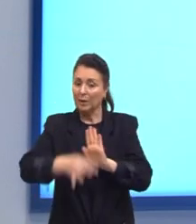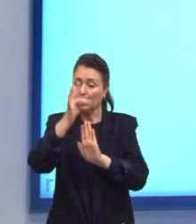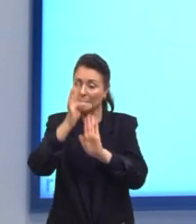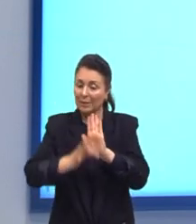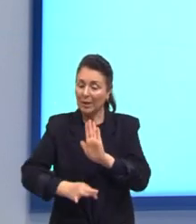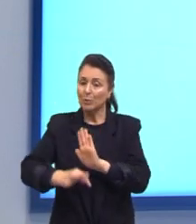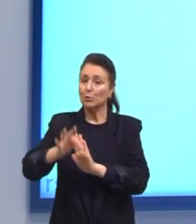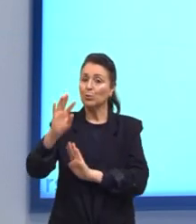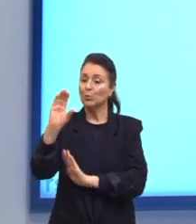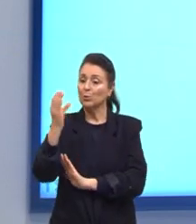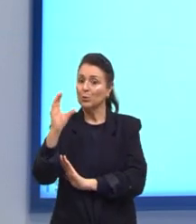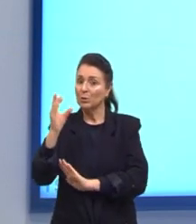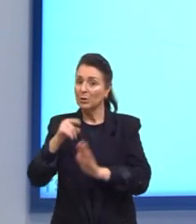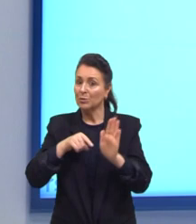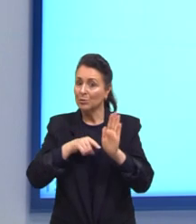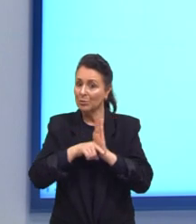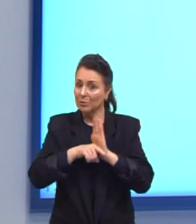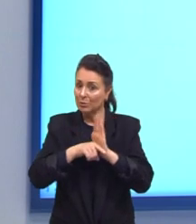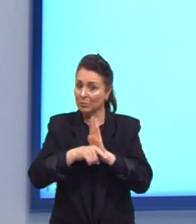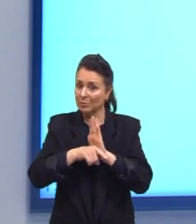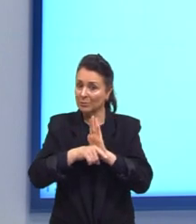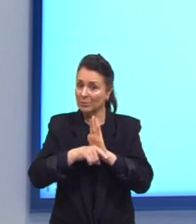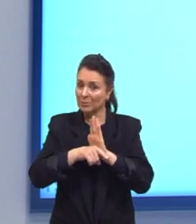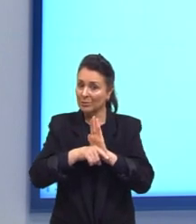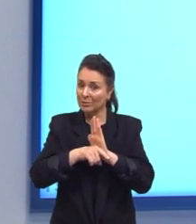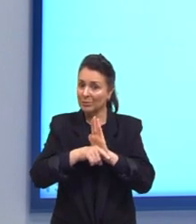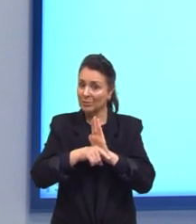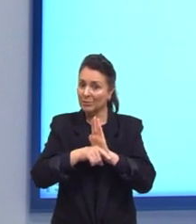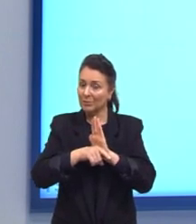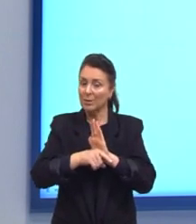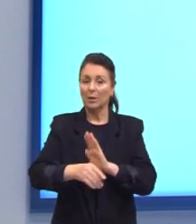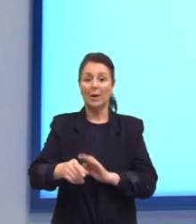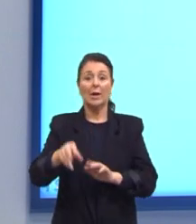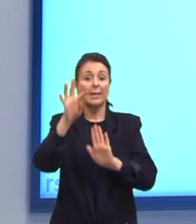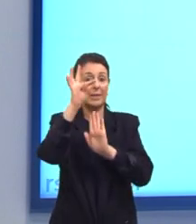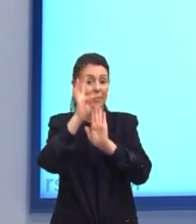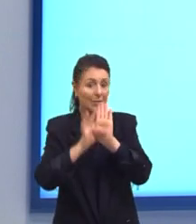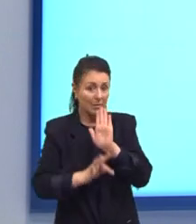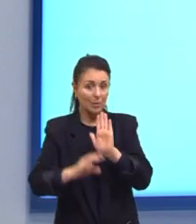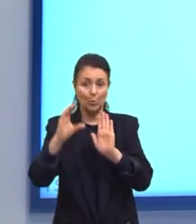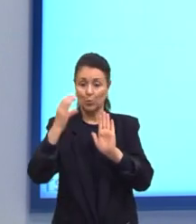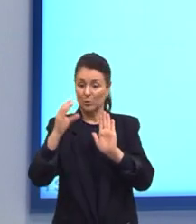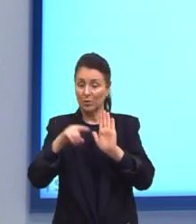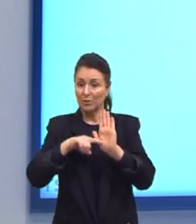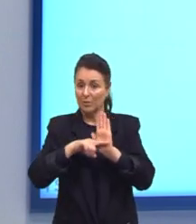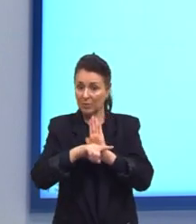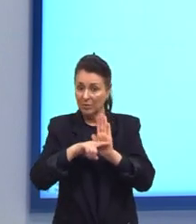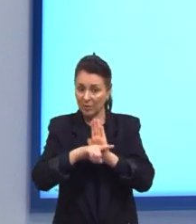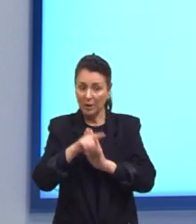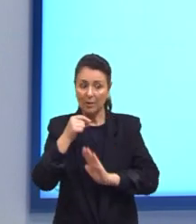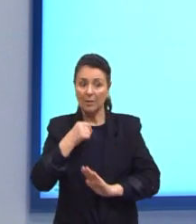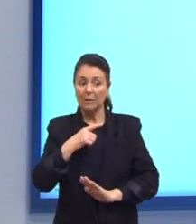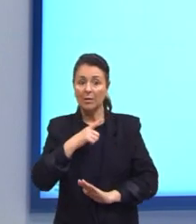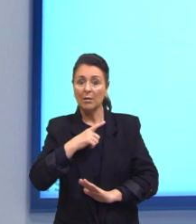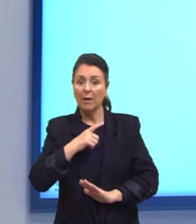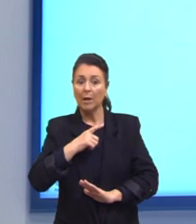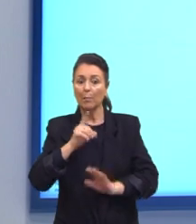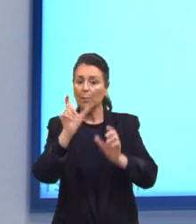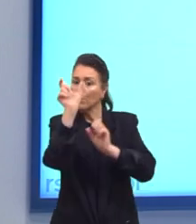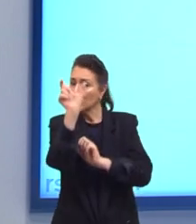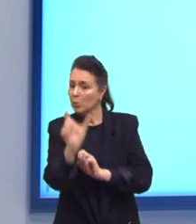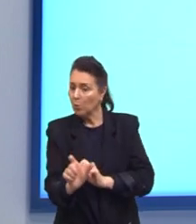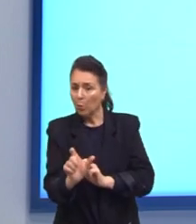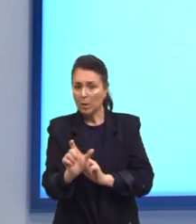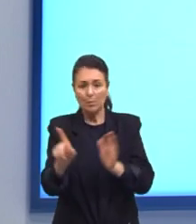que nos pede a questão Ali é um texto científico Um texto científico Tem um determinado público-alvo Que é